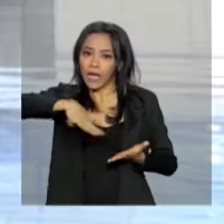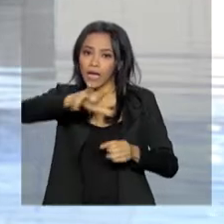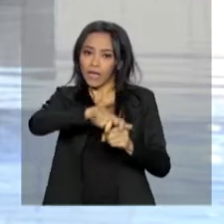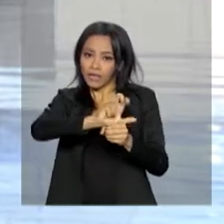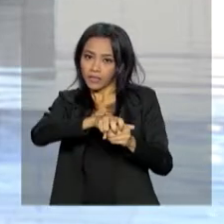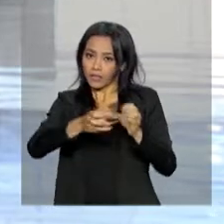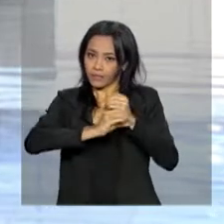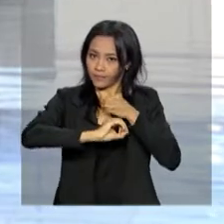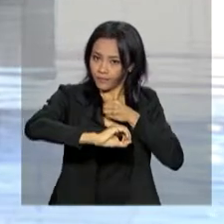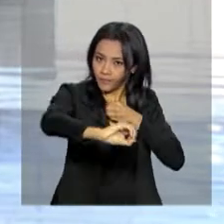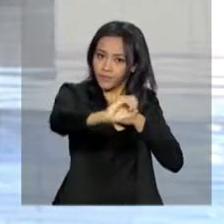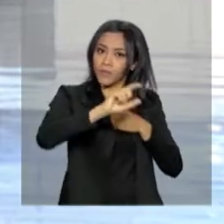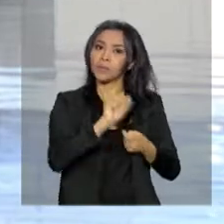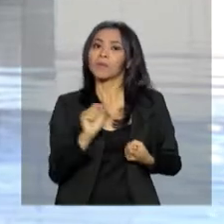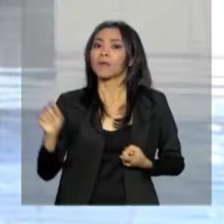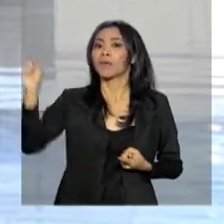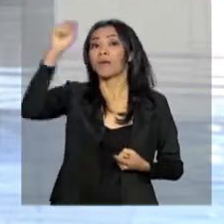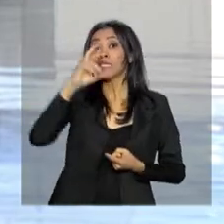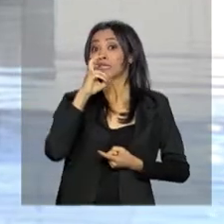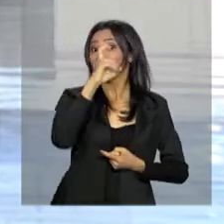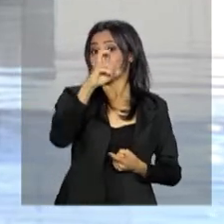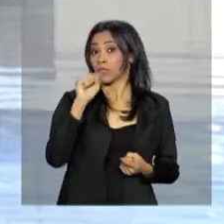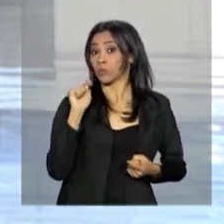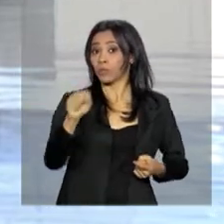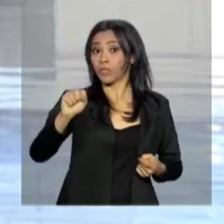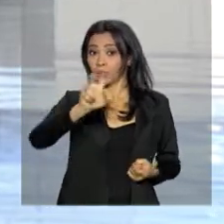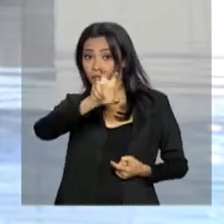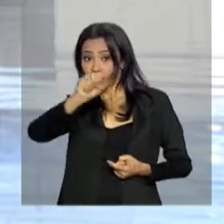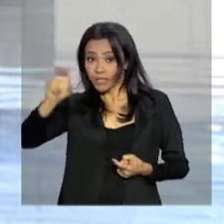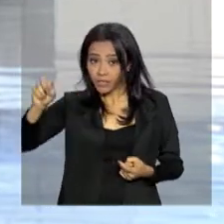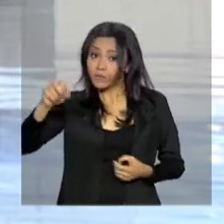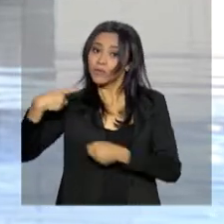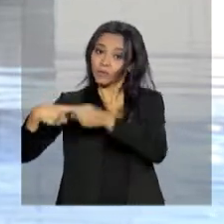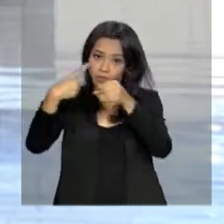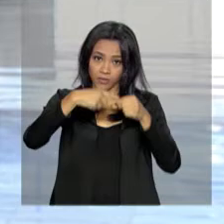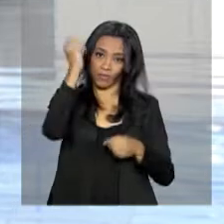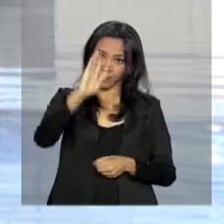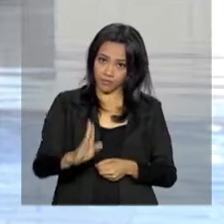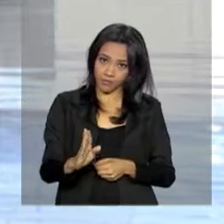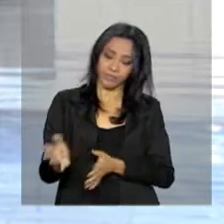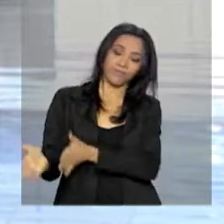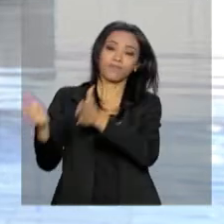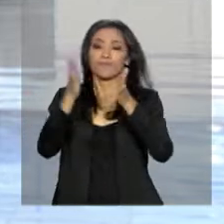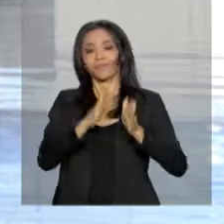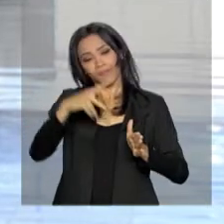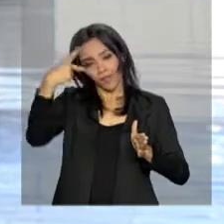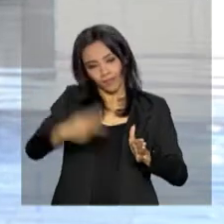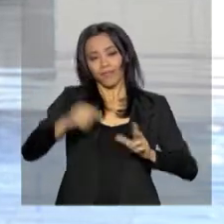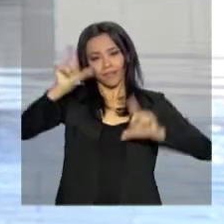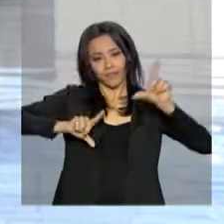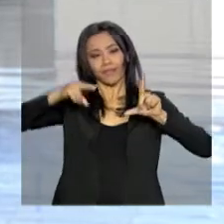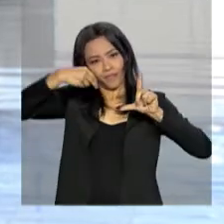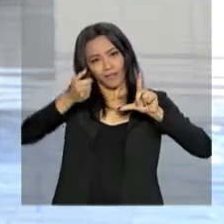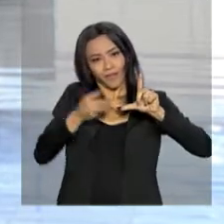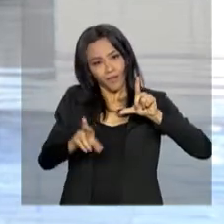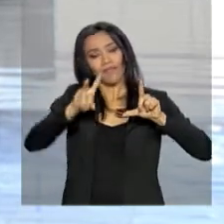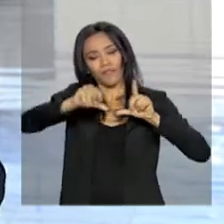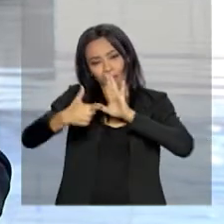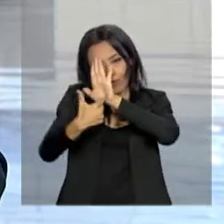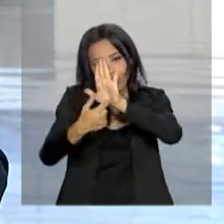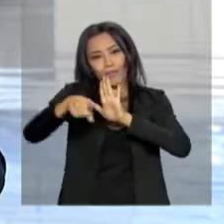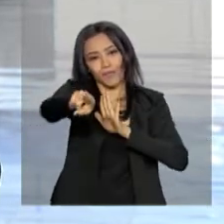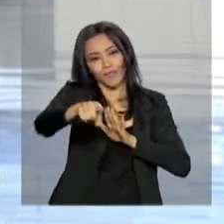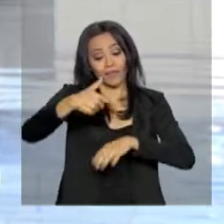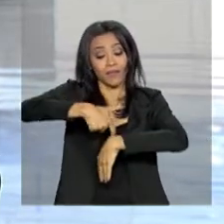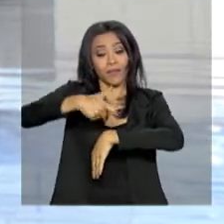básico nos mais de 5.500 municípios brasileiros. A TVNBR transmite ao vivo essa cerimônia